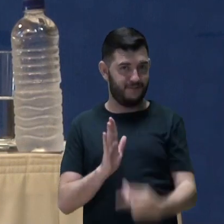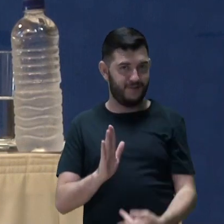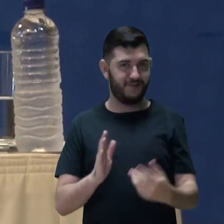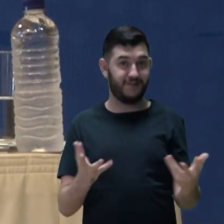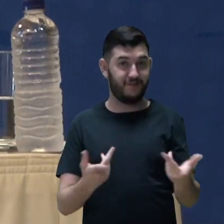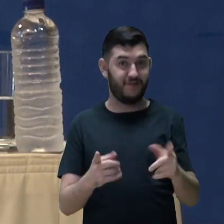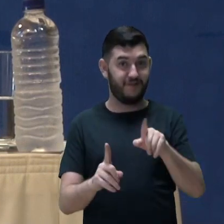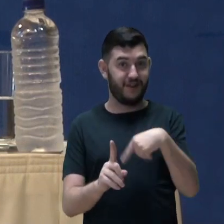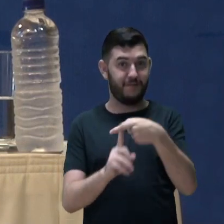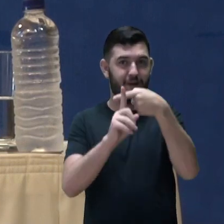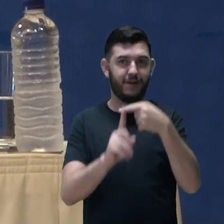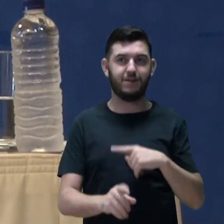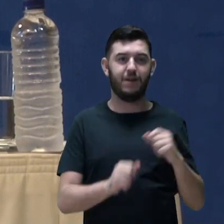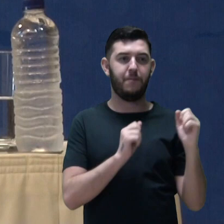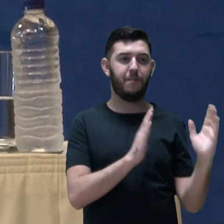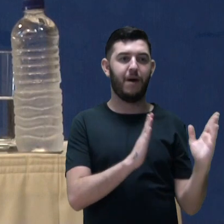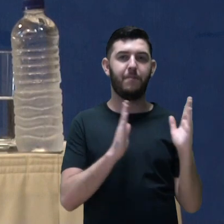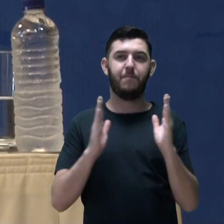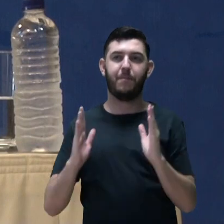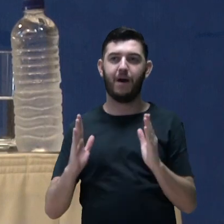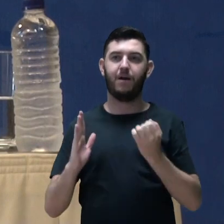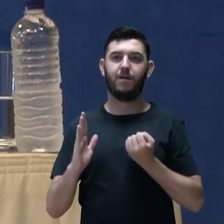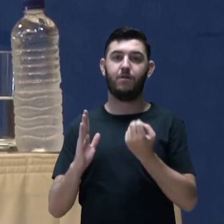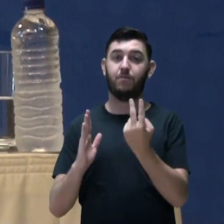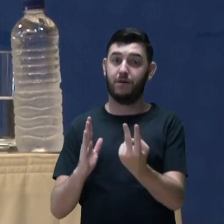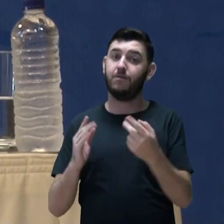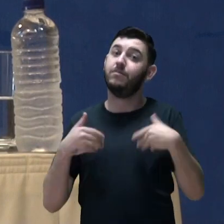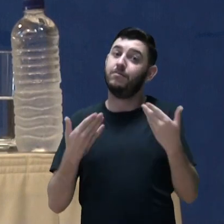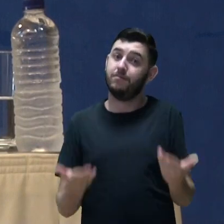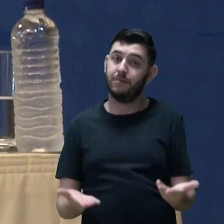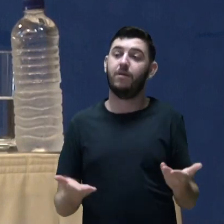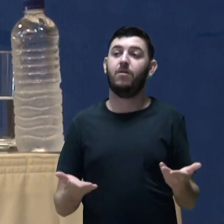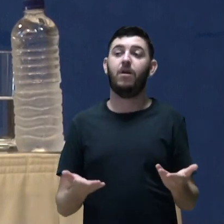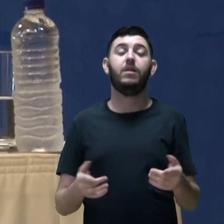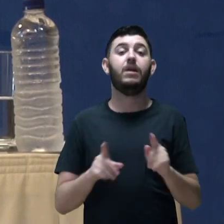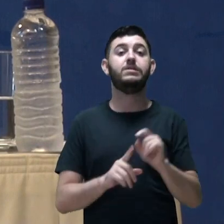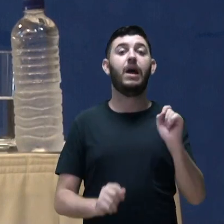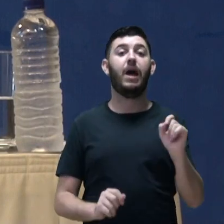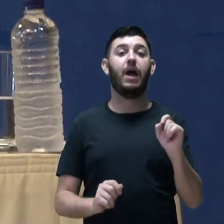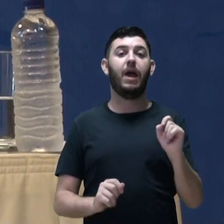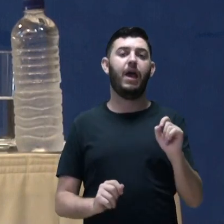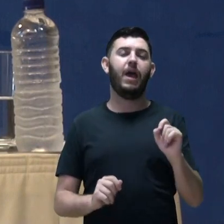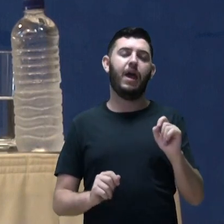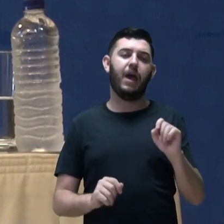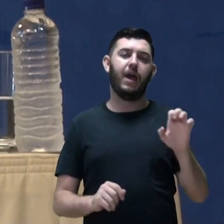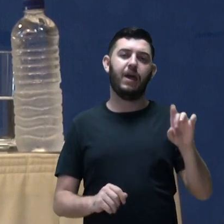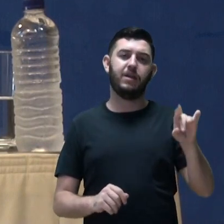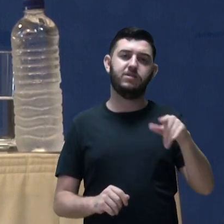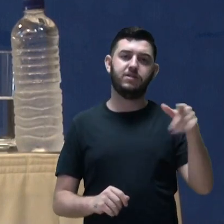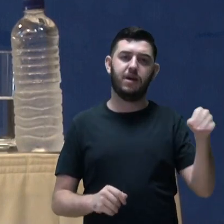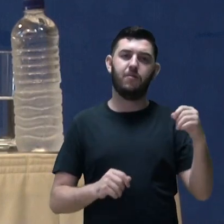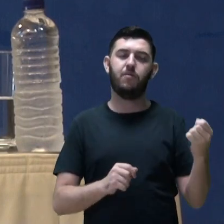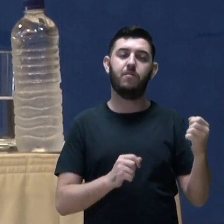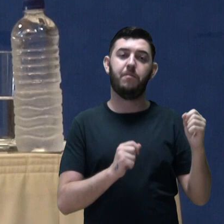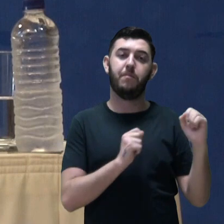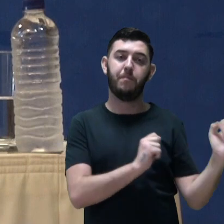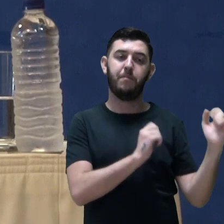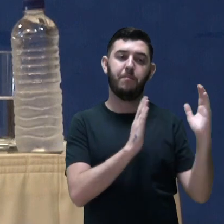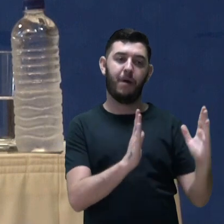Qualifica Mais. Na primeira edição, ainda como um projeto piloto, em parceria com o Ministério da Economia,